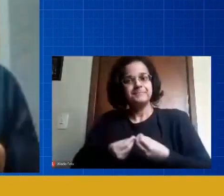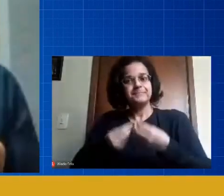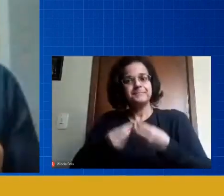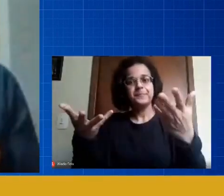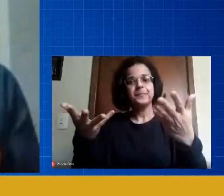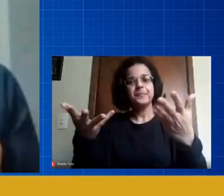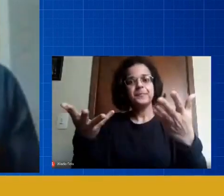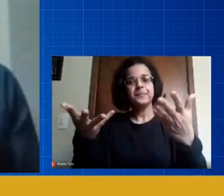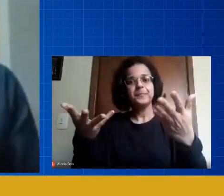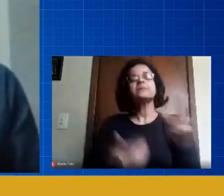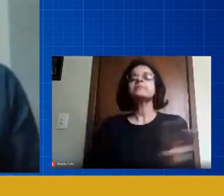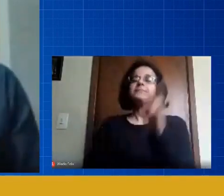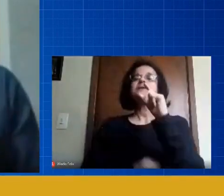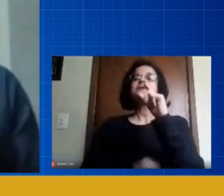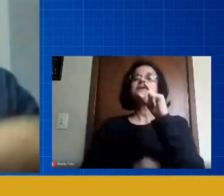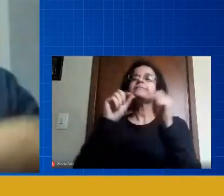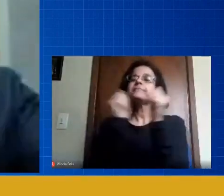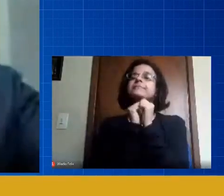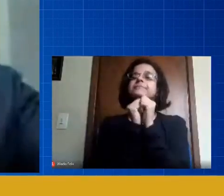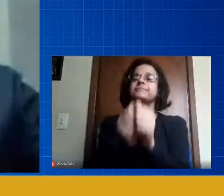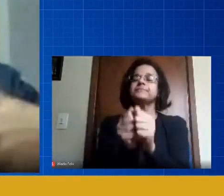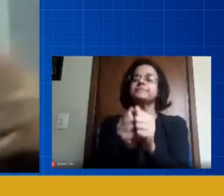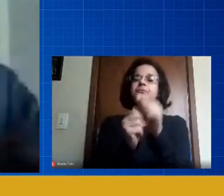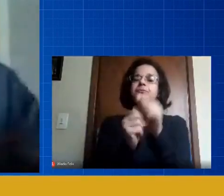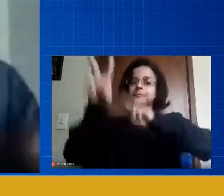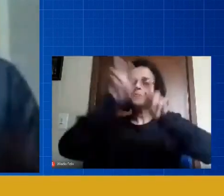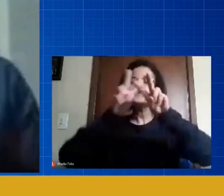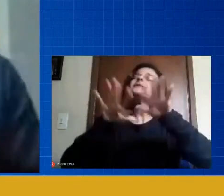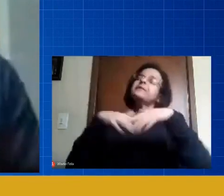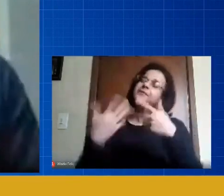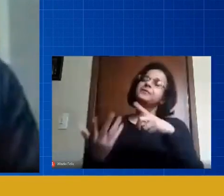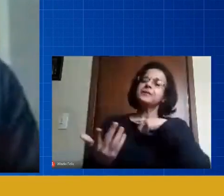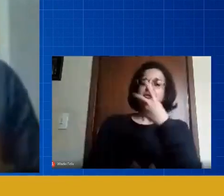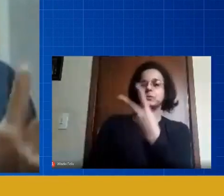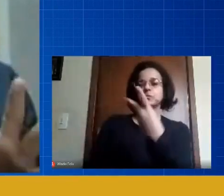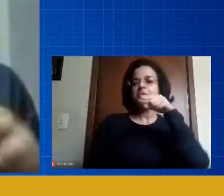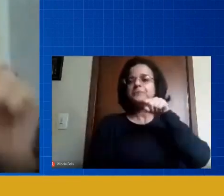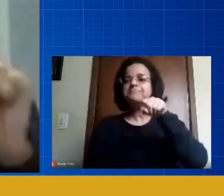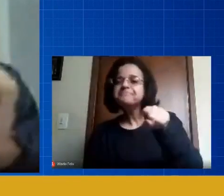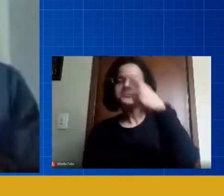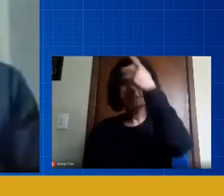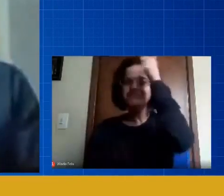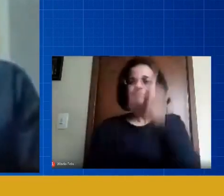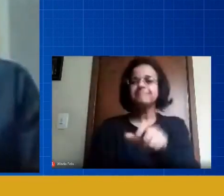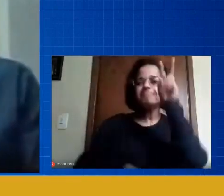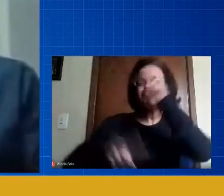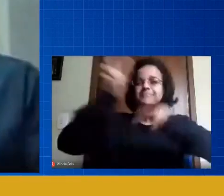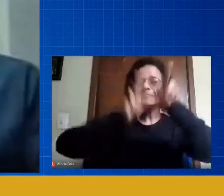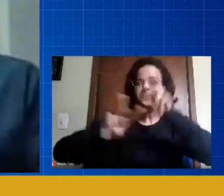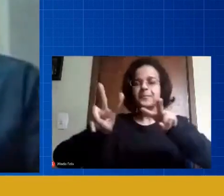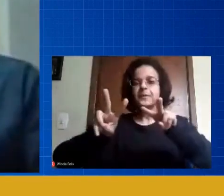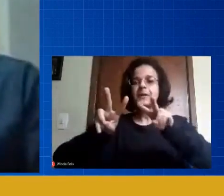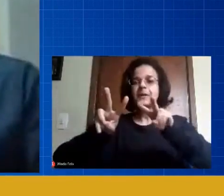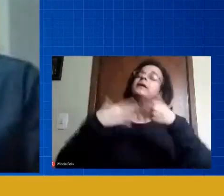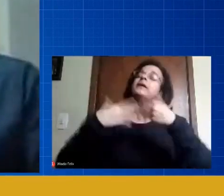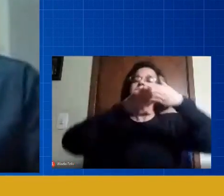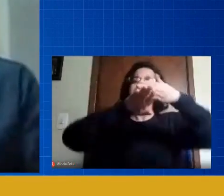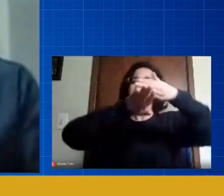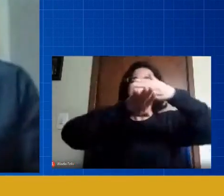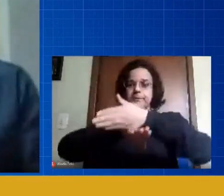presentes com a gente na audiência ali, por isso que dá duas mil, três mil pessoas nas nossas lives, ótimo, e aí a pessoa entra,